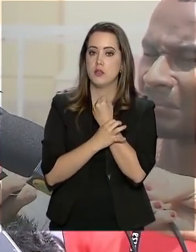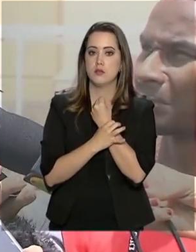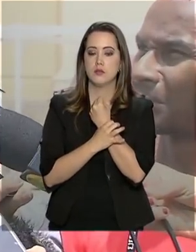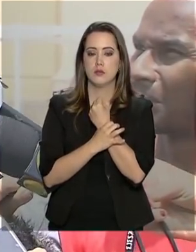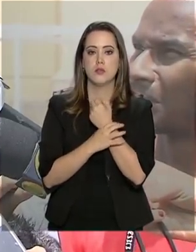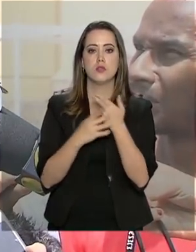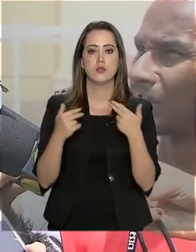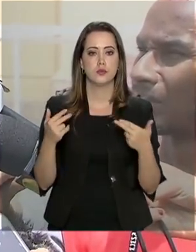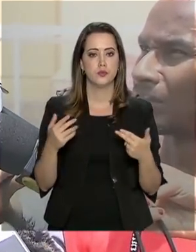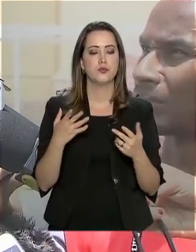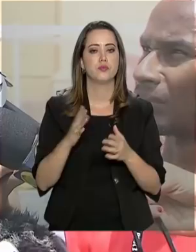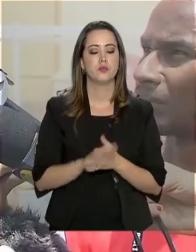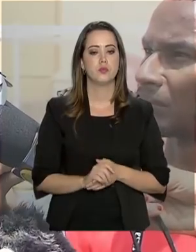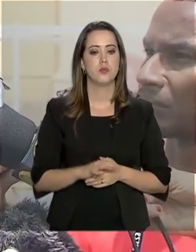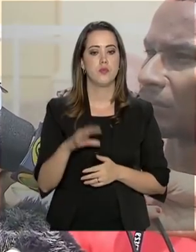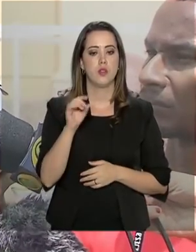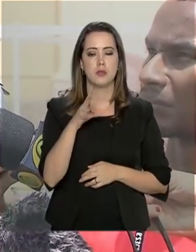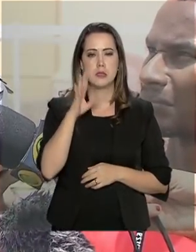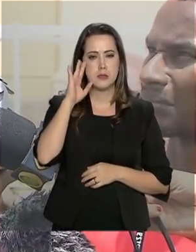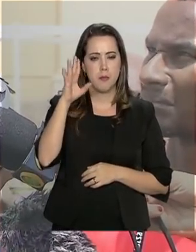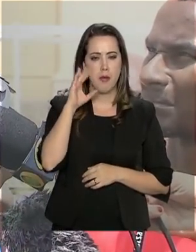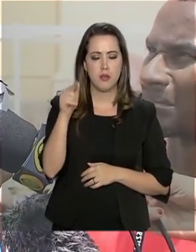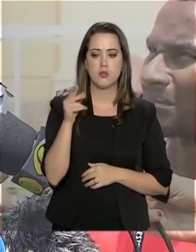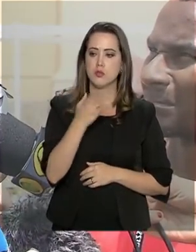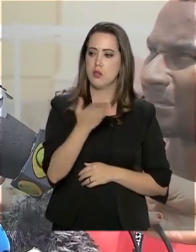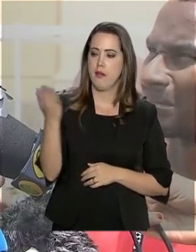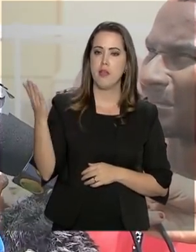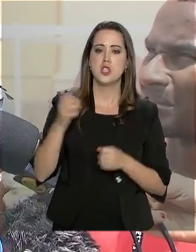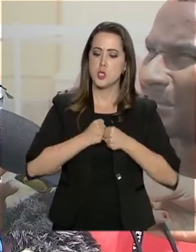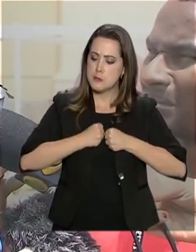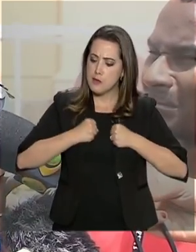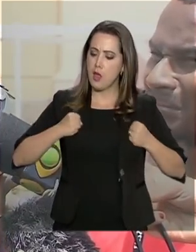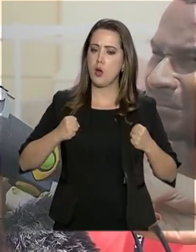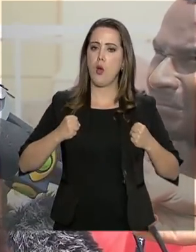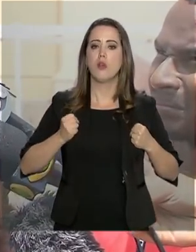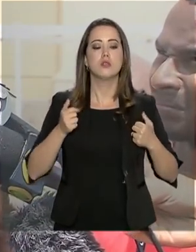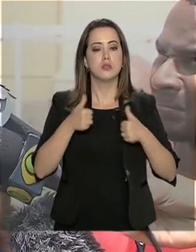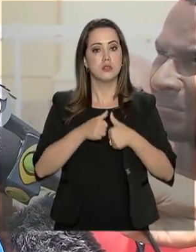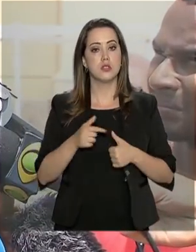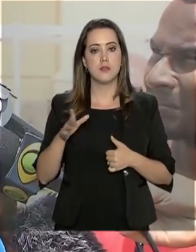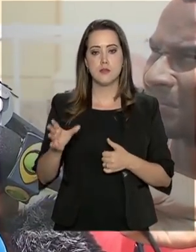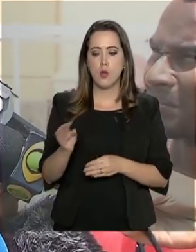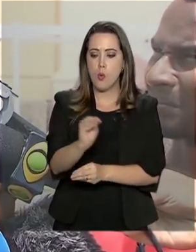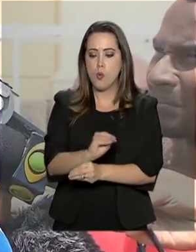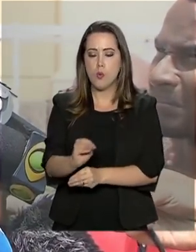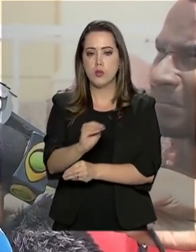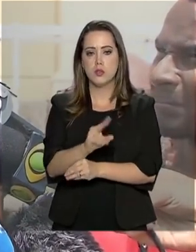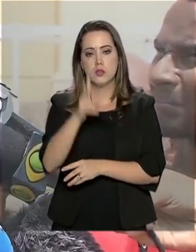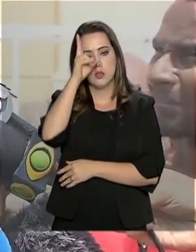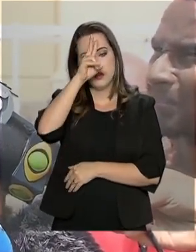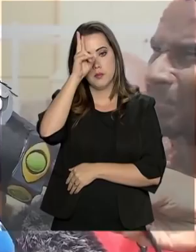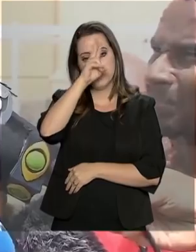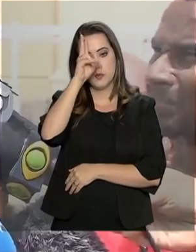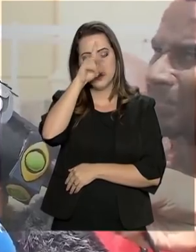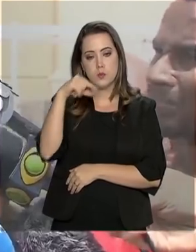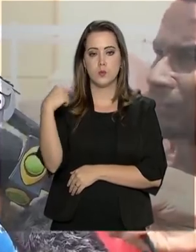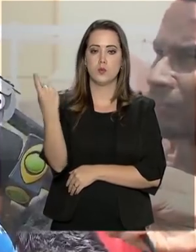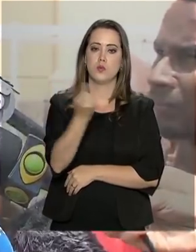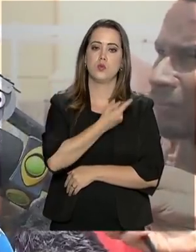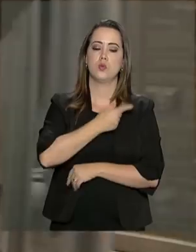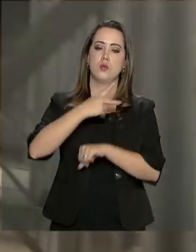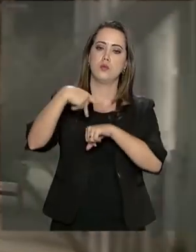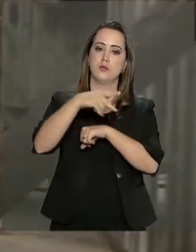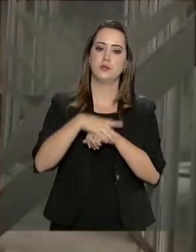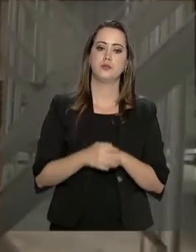vários motivos. Então vocês imaginam esses verdadeiros heróis que estão resgatando a memória do nosso